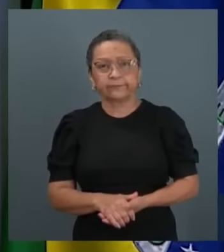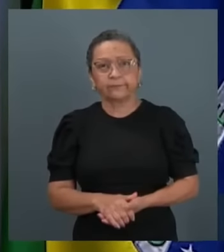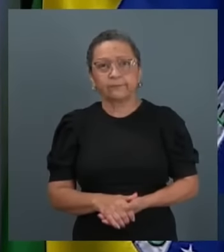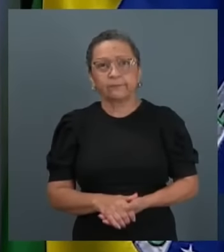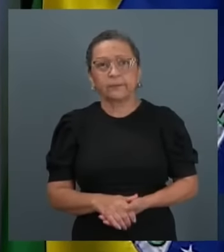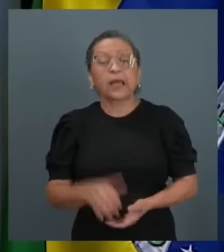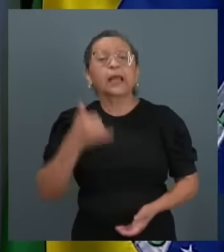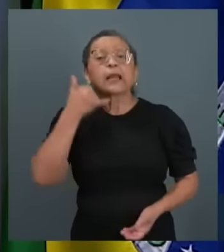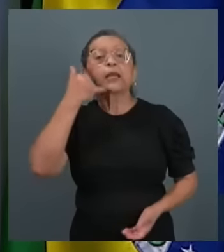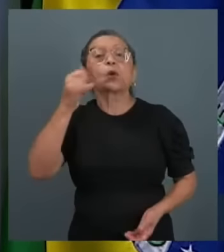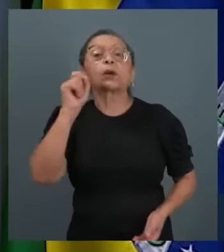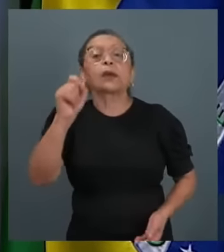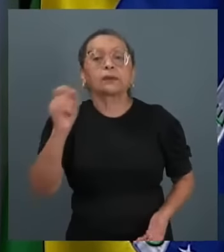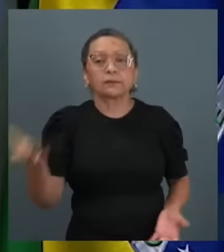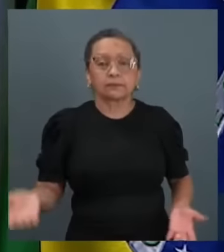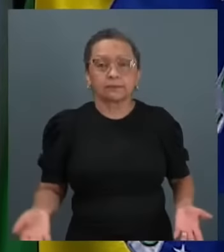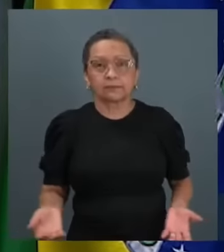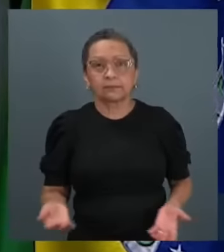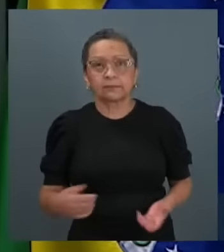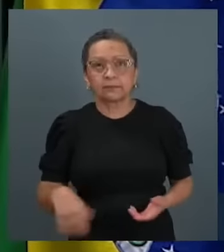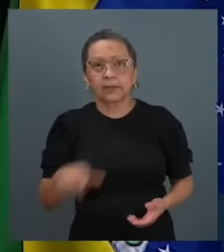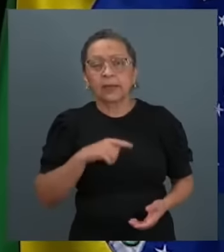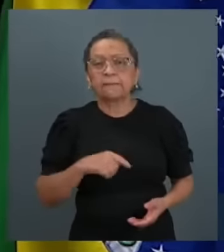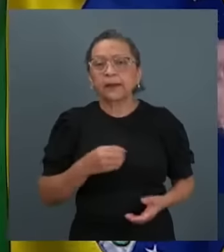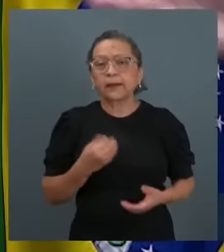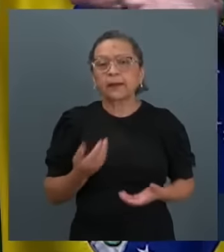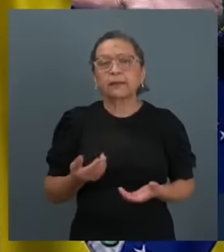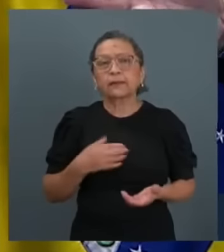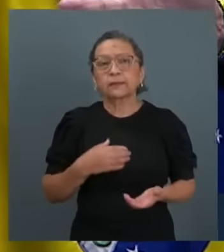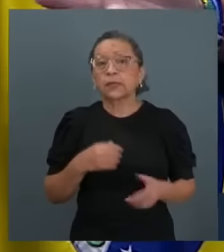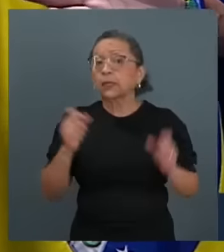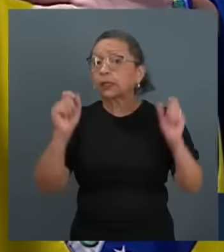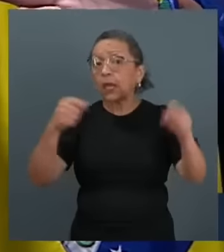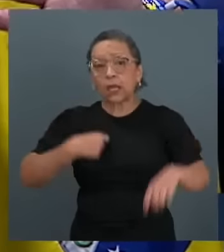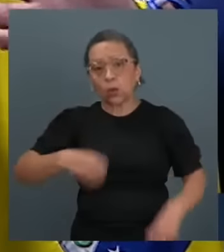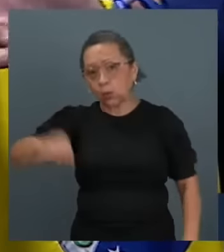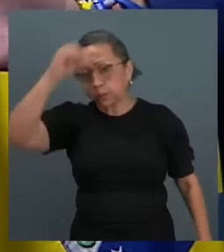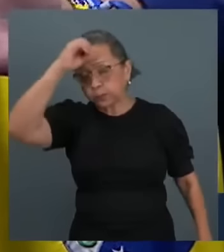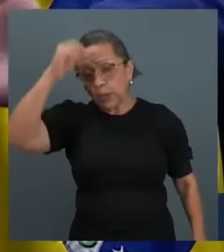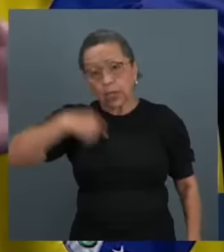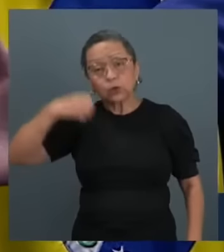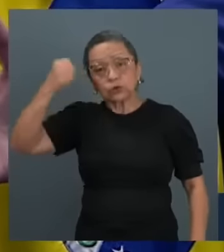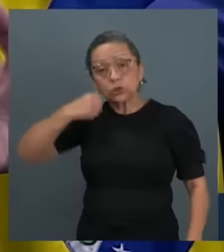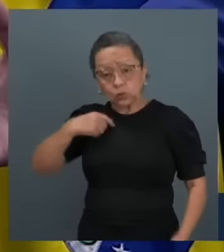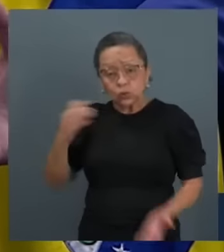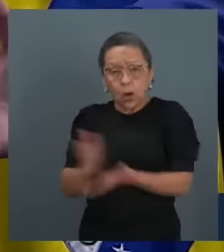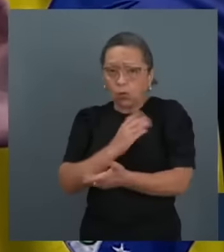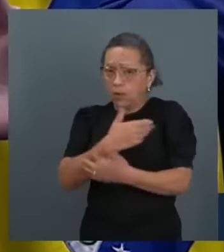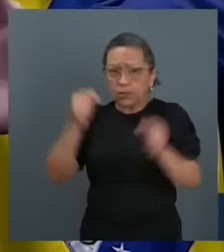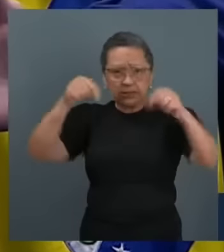Ligou para quem? Para dar essa declaração? Porque eu não sei. Eu sou senador, eu sou alguma coisa aqui.